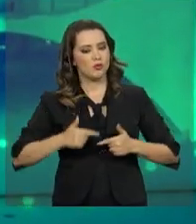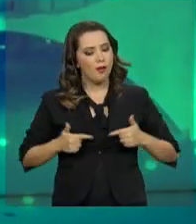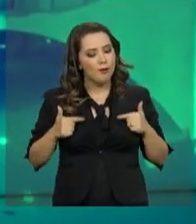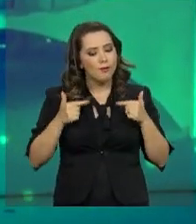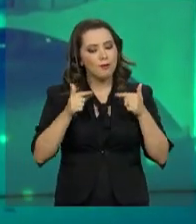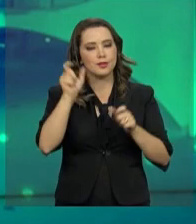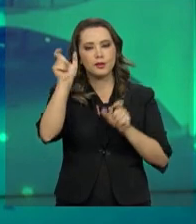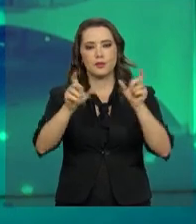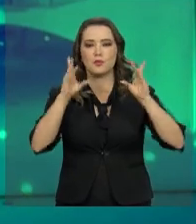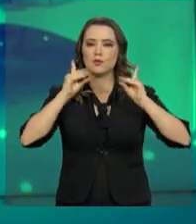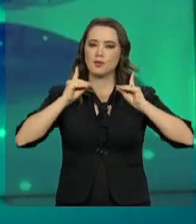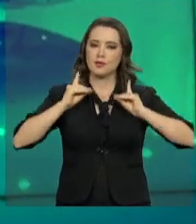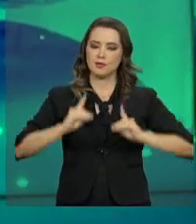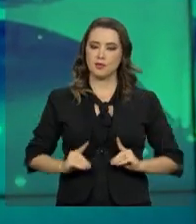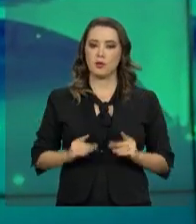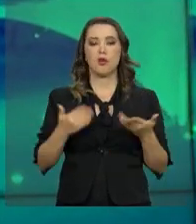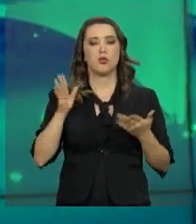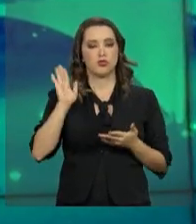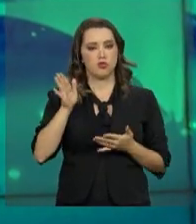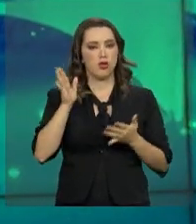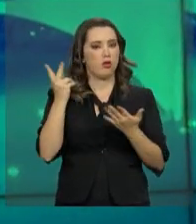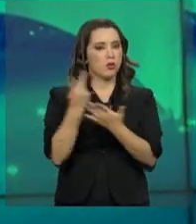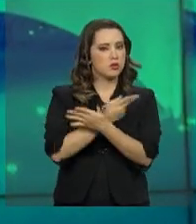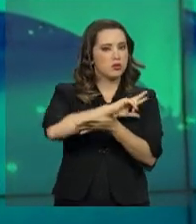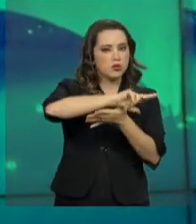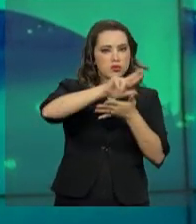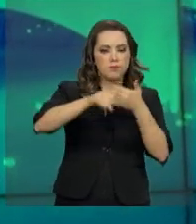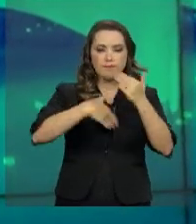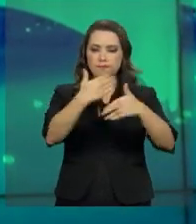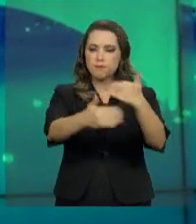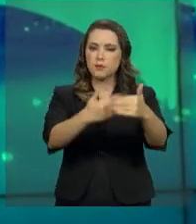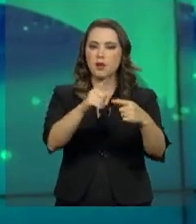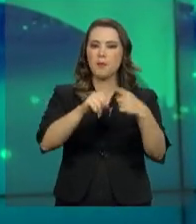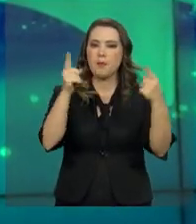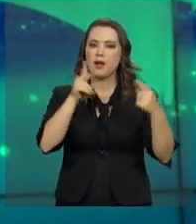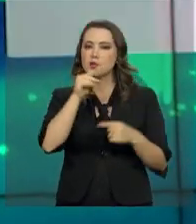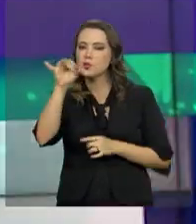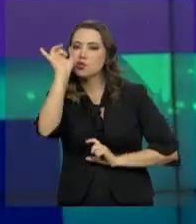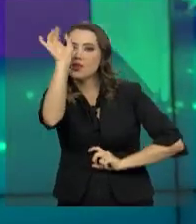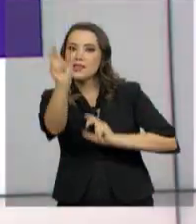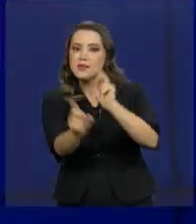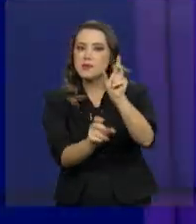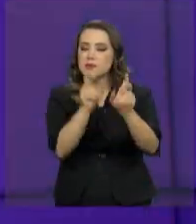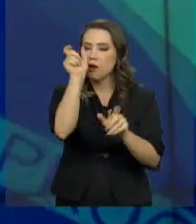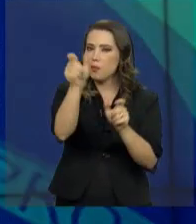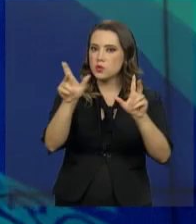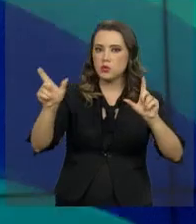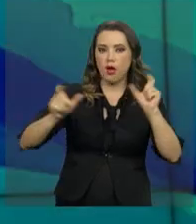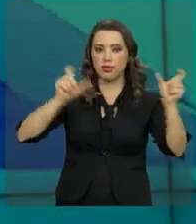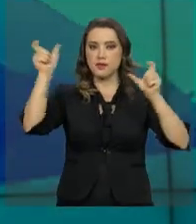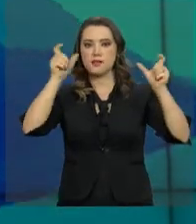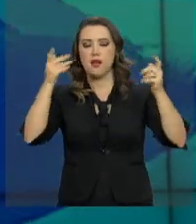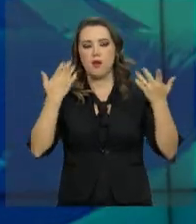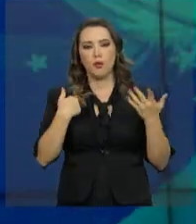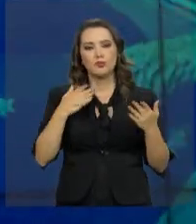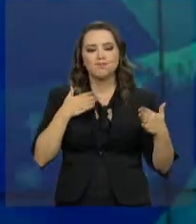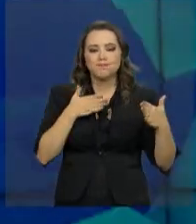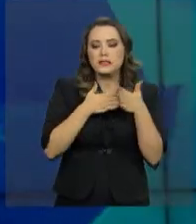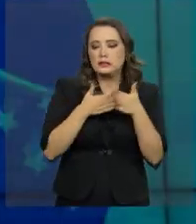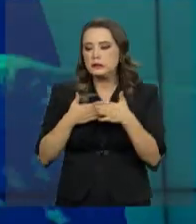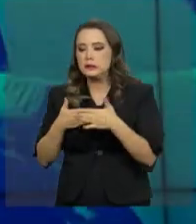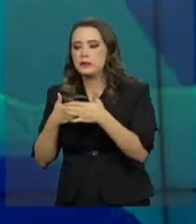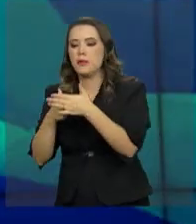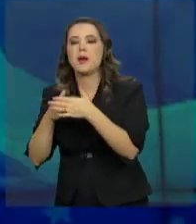Pessoa com Deficiência. Já foram realizados alguns avanços, mas a data é importante para chamar a atenção para as barreiras que ainda